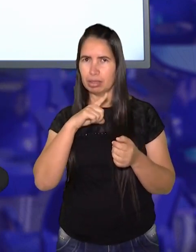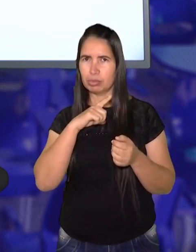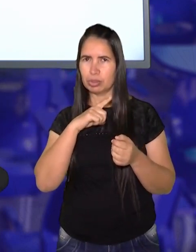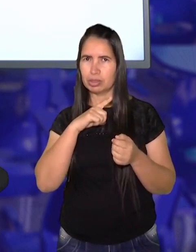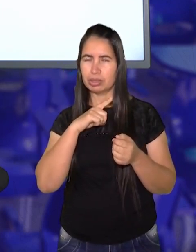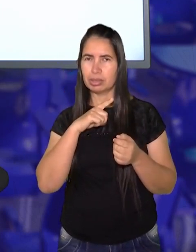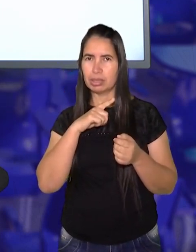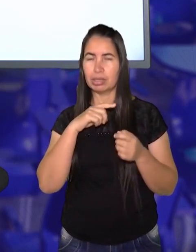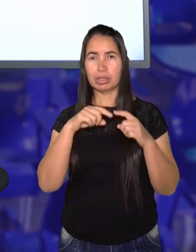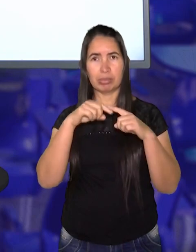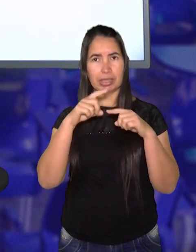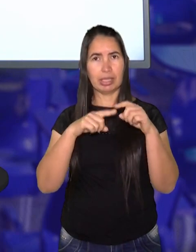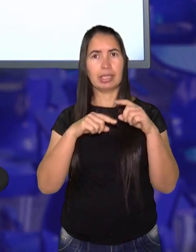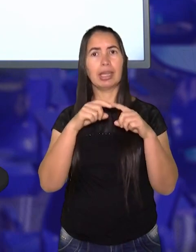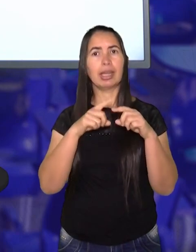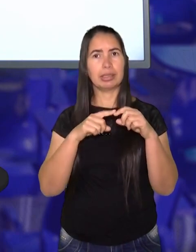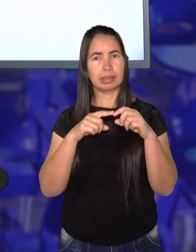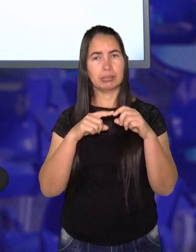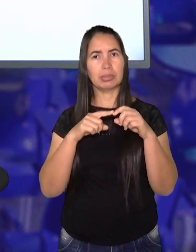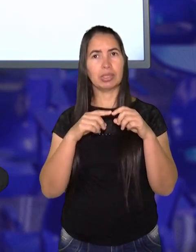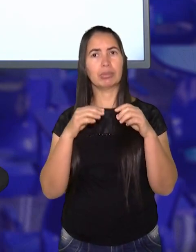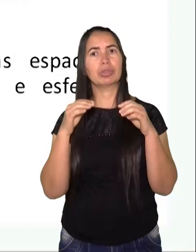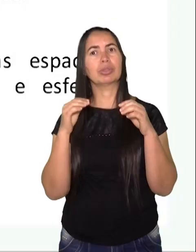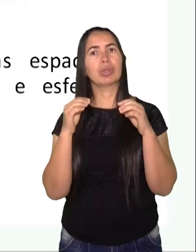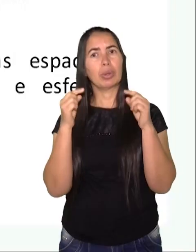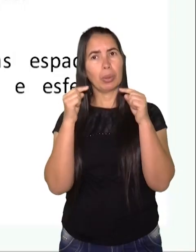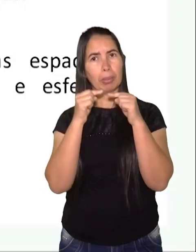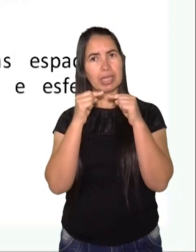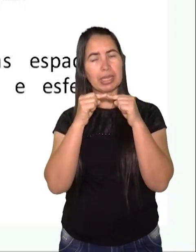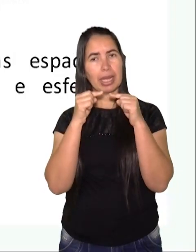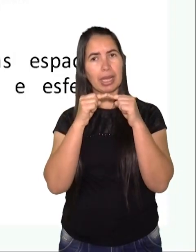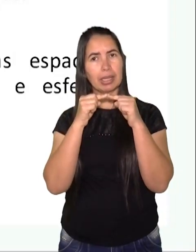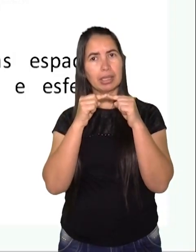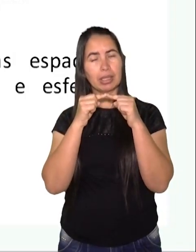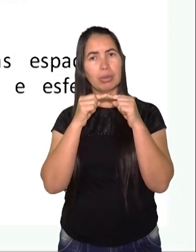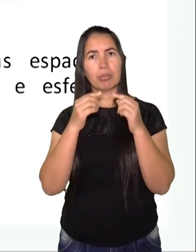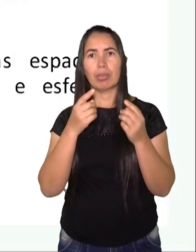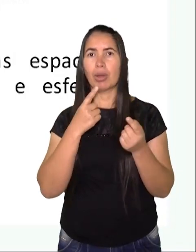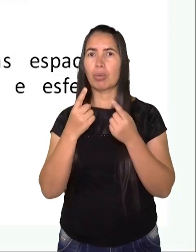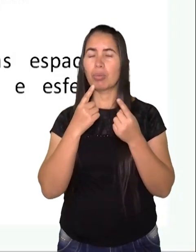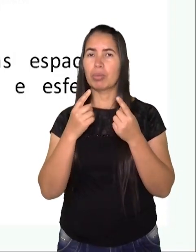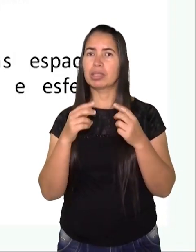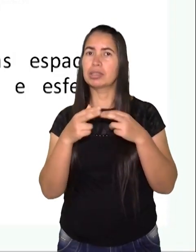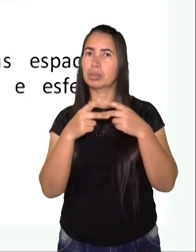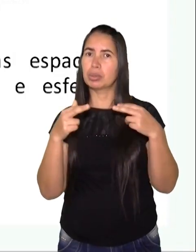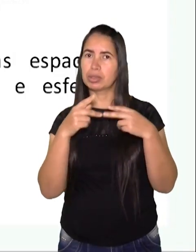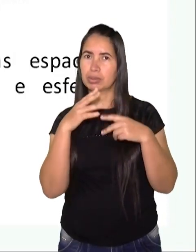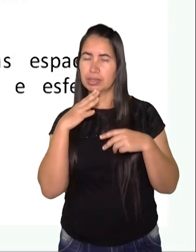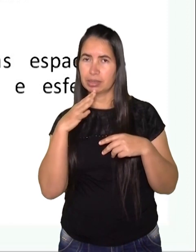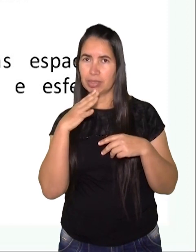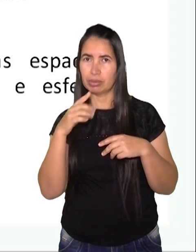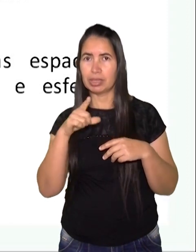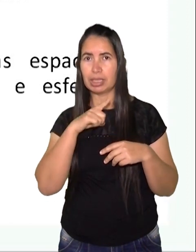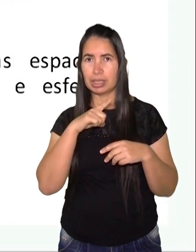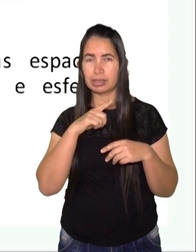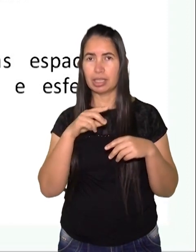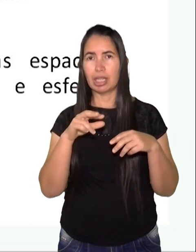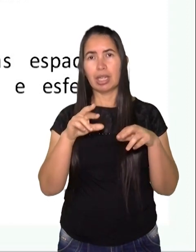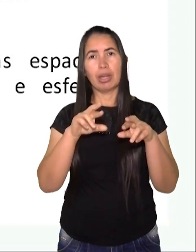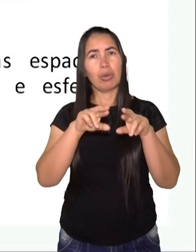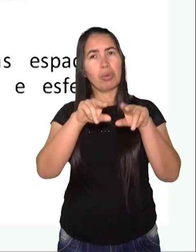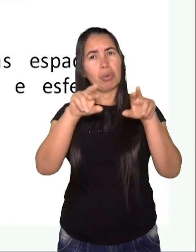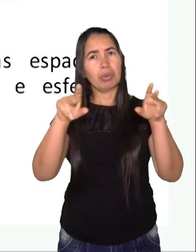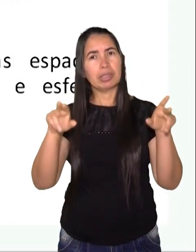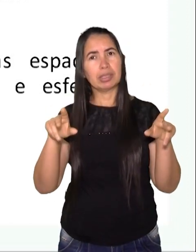que temos esses materiais que nós podemos associar? E como objeto de conhecimento, nós temos figuras geométricas espaciais,